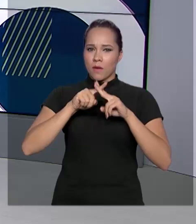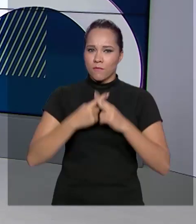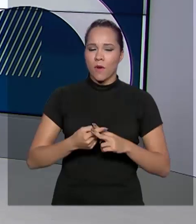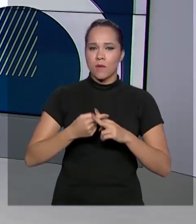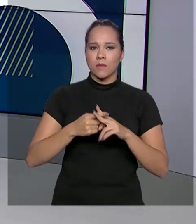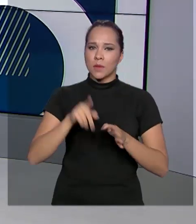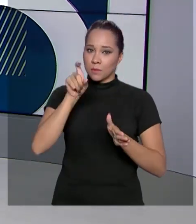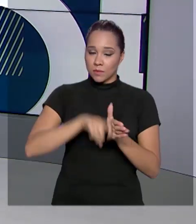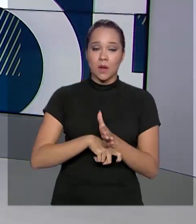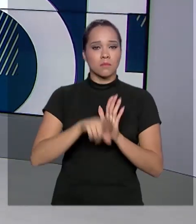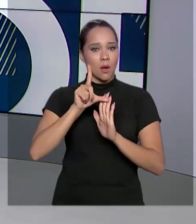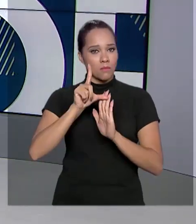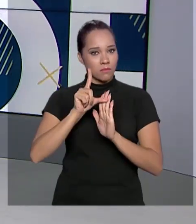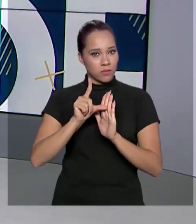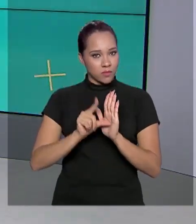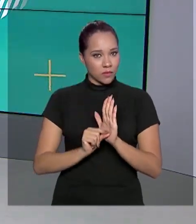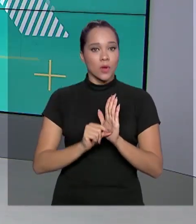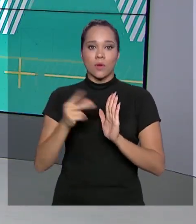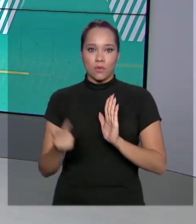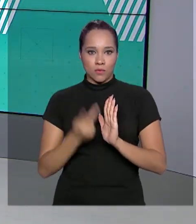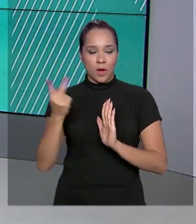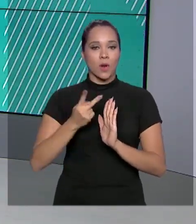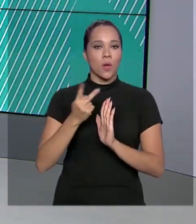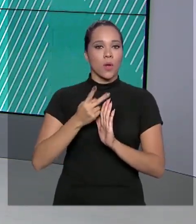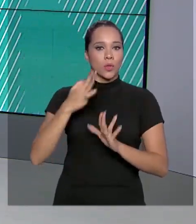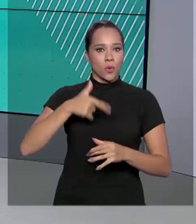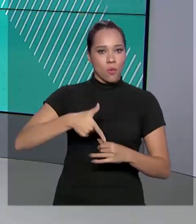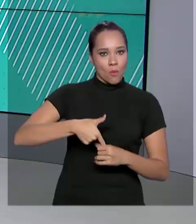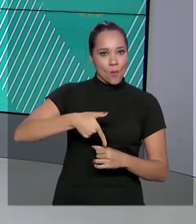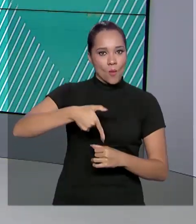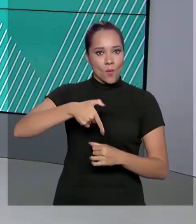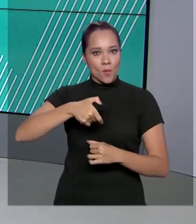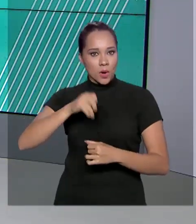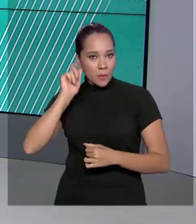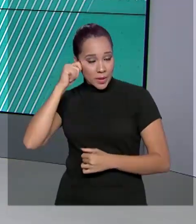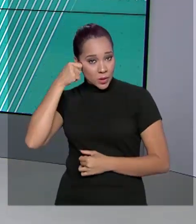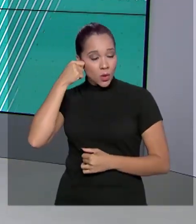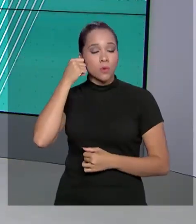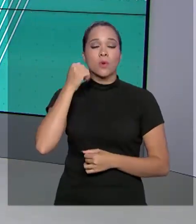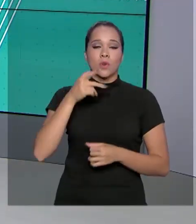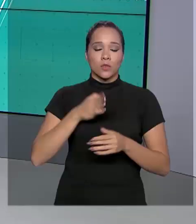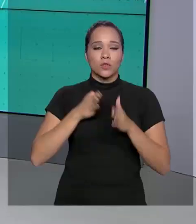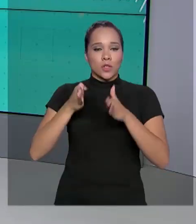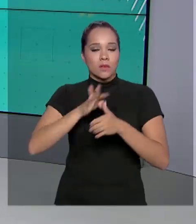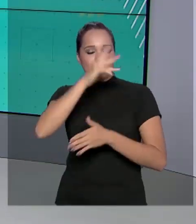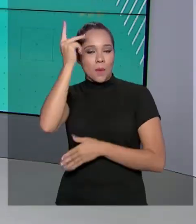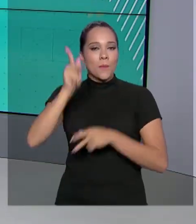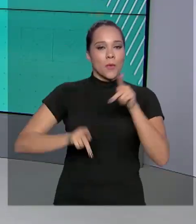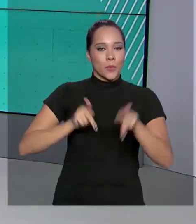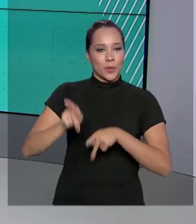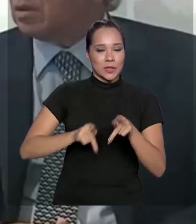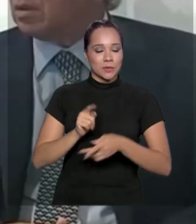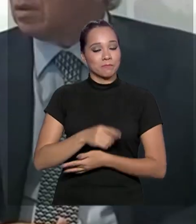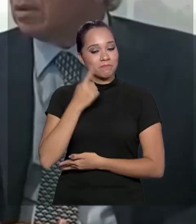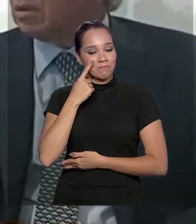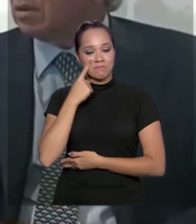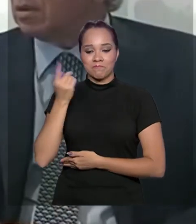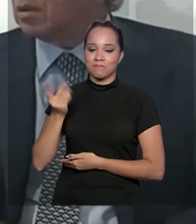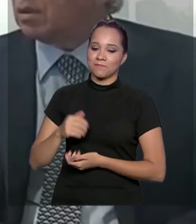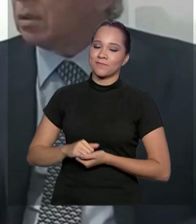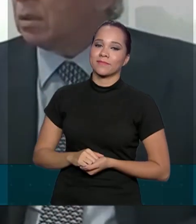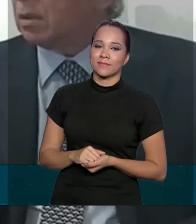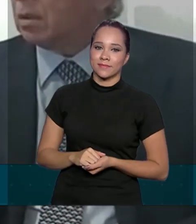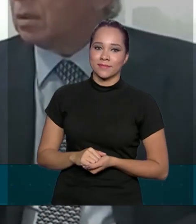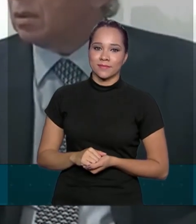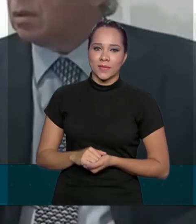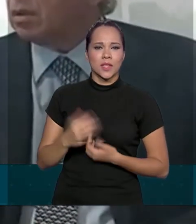para que reduções como esta no preço do petróleo cheguem ao consumidor. Vamos ouvir o que ele disse. Cada um